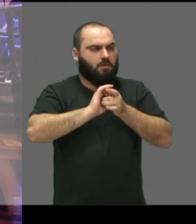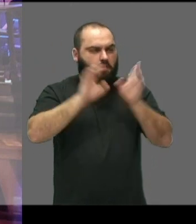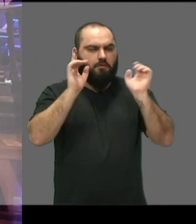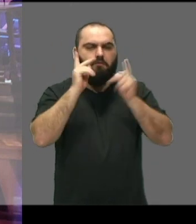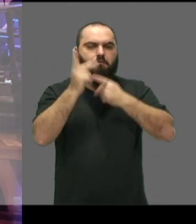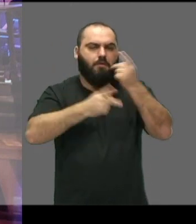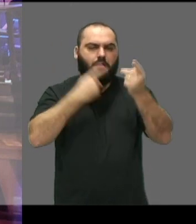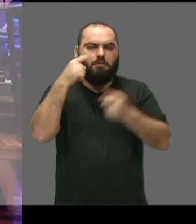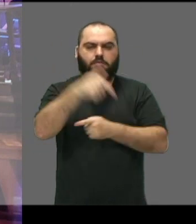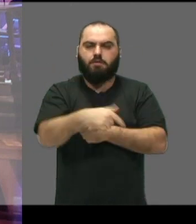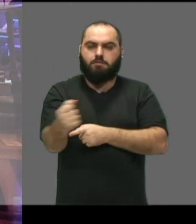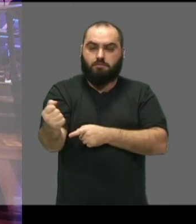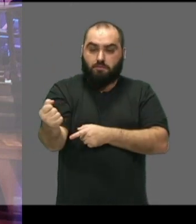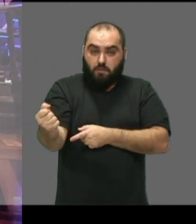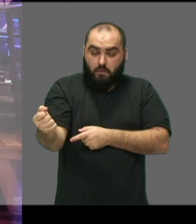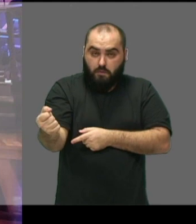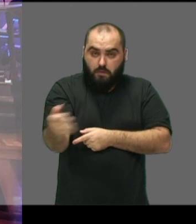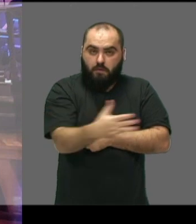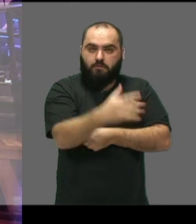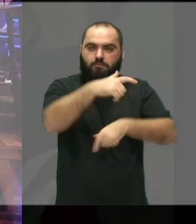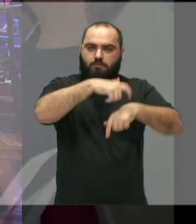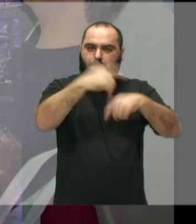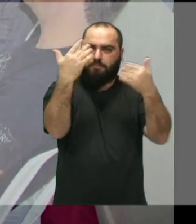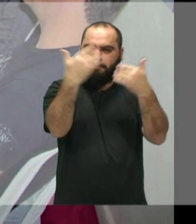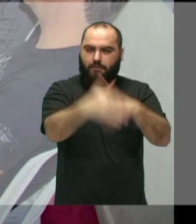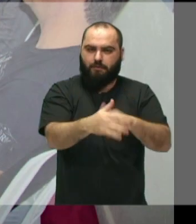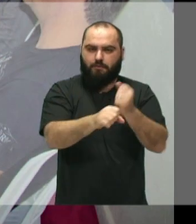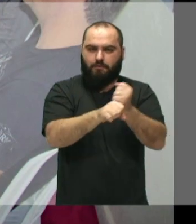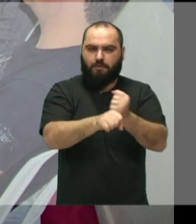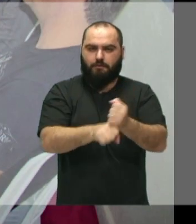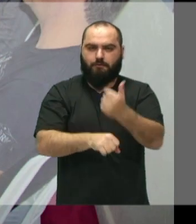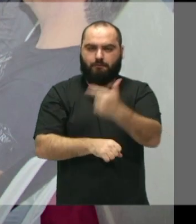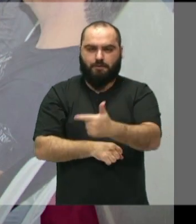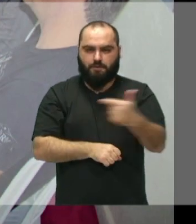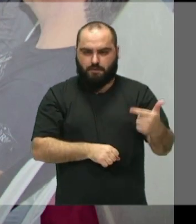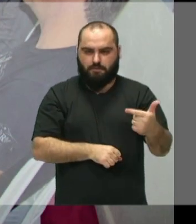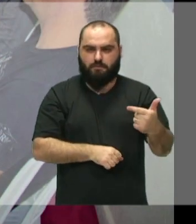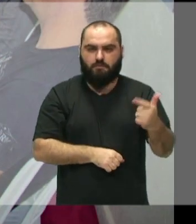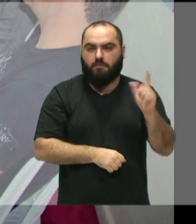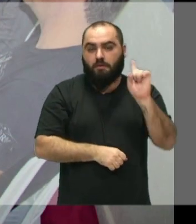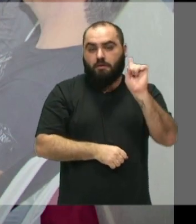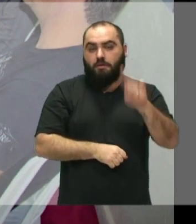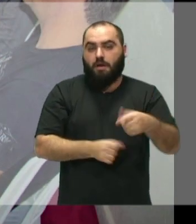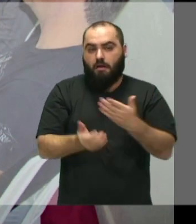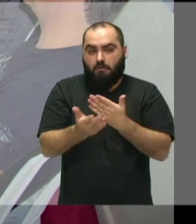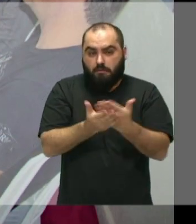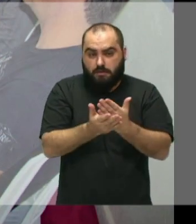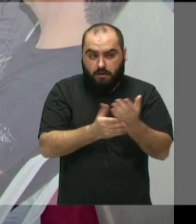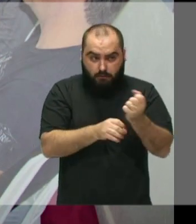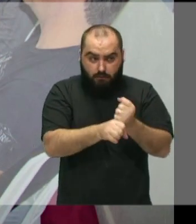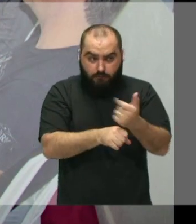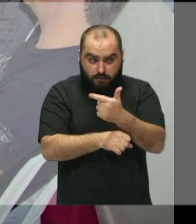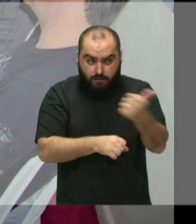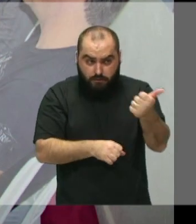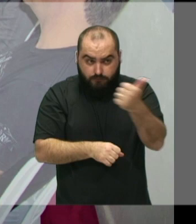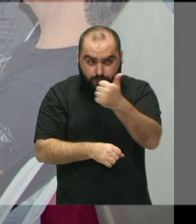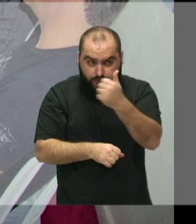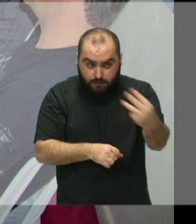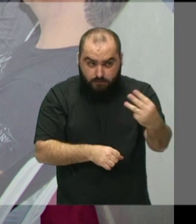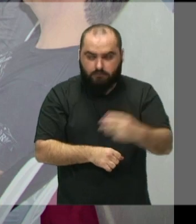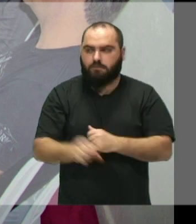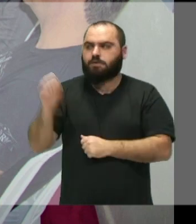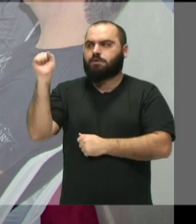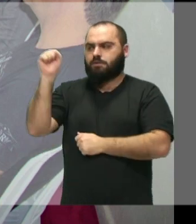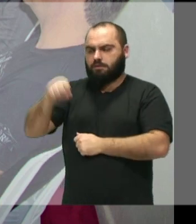desse processo seletivo que se apresenta para o ano de 2022, que é para começar em 2023, é isso? Isso. Então, anualmente, gente tem o